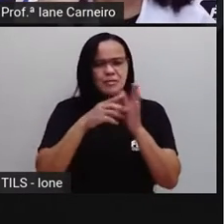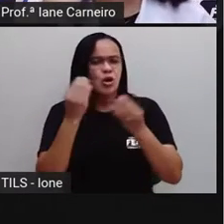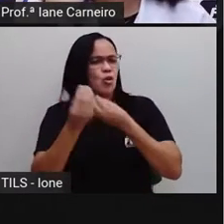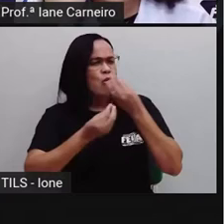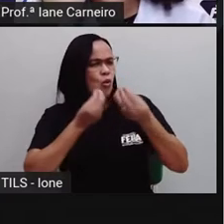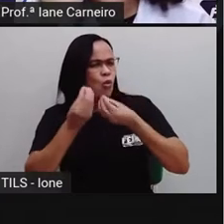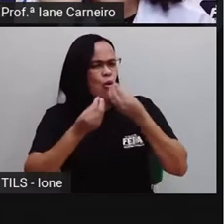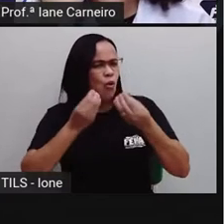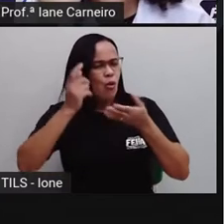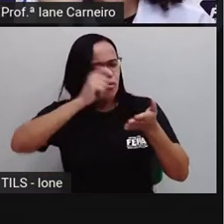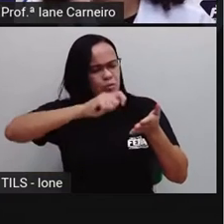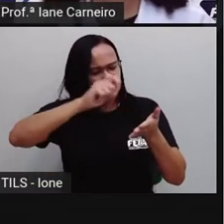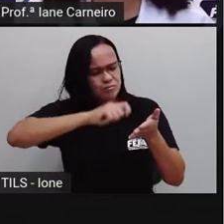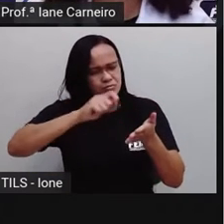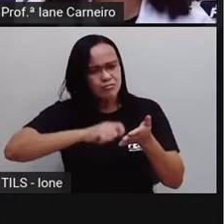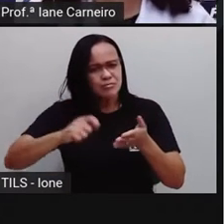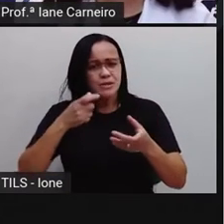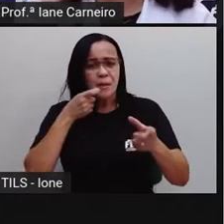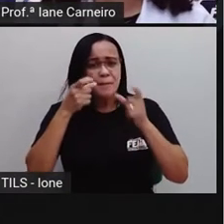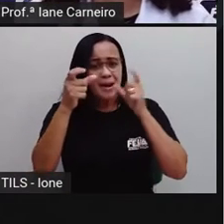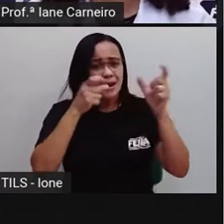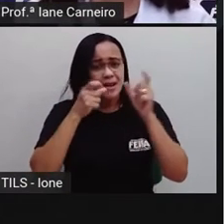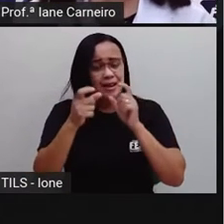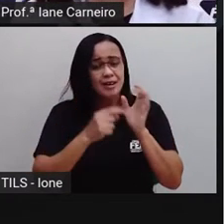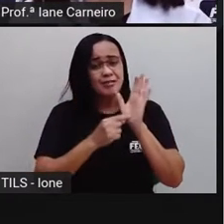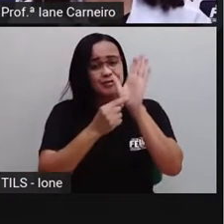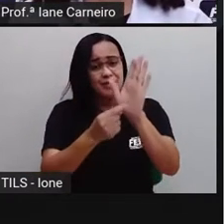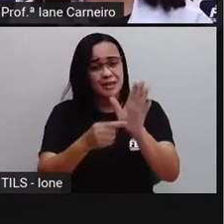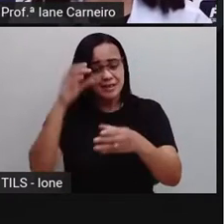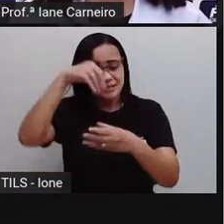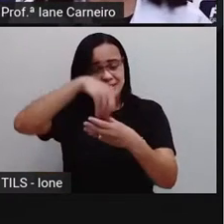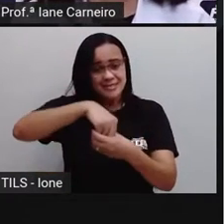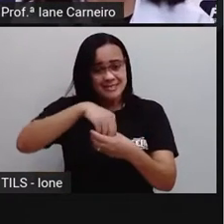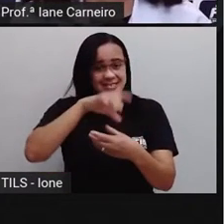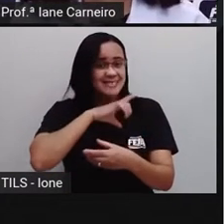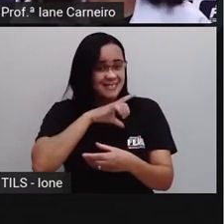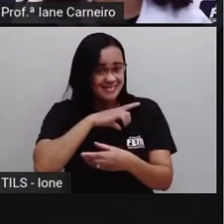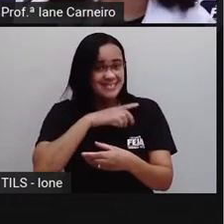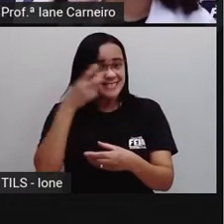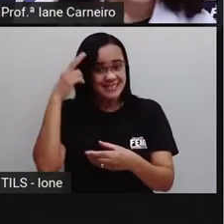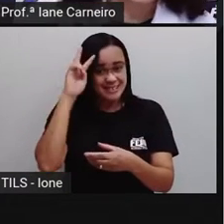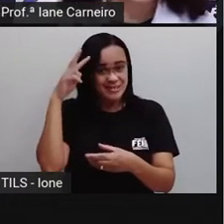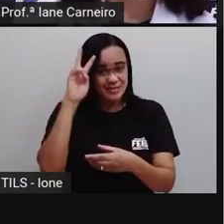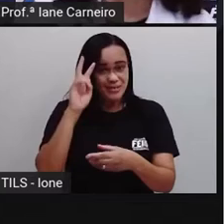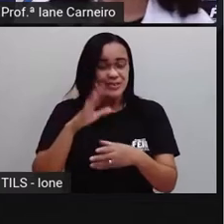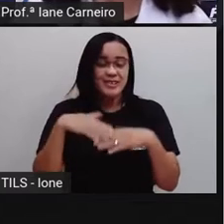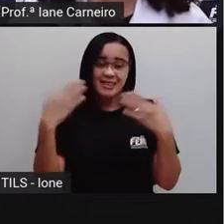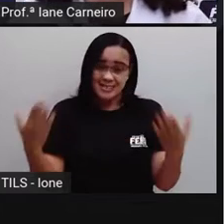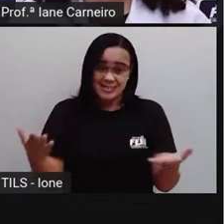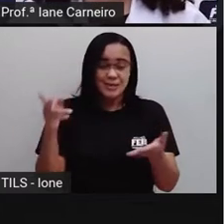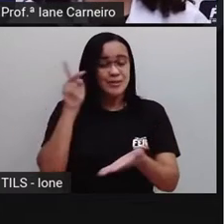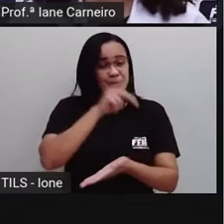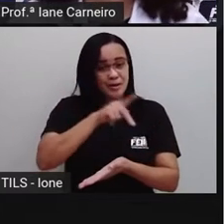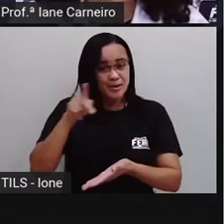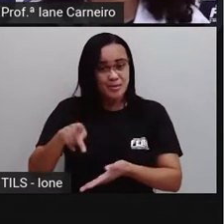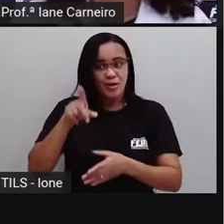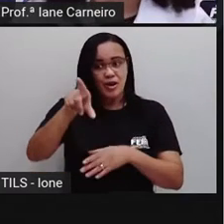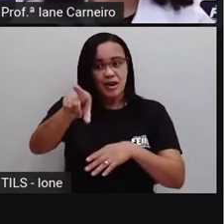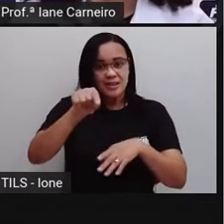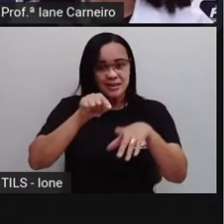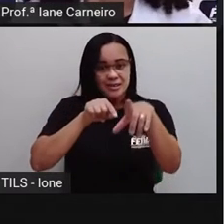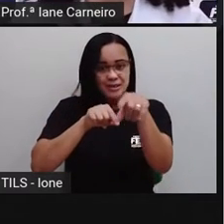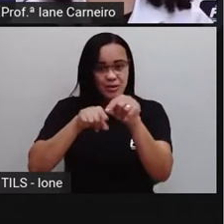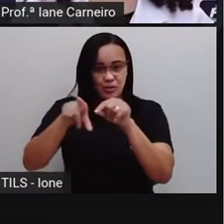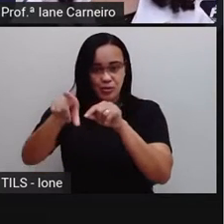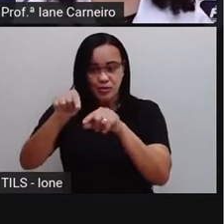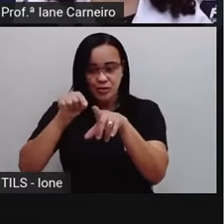palavras que aparecem nele, tá bom? Então vamos lá. Aqui a Pró selecionou algumas letras, né? Que são letras que